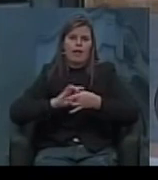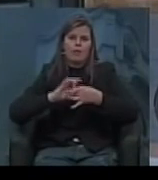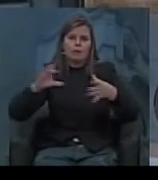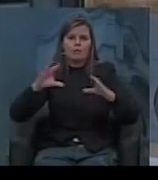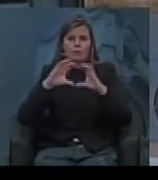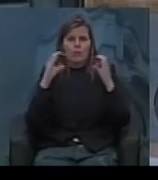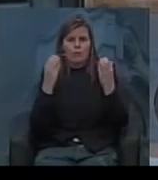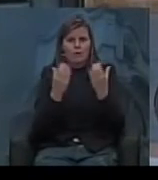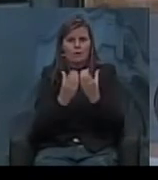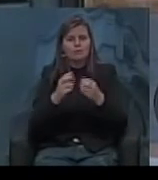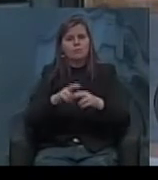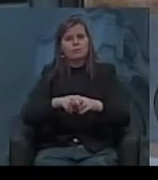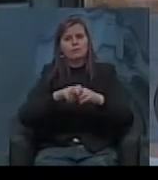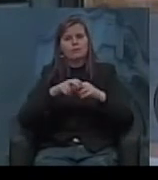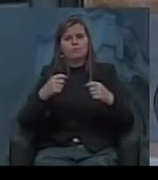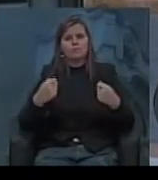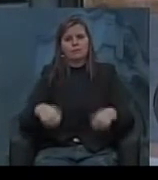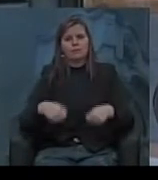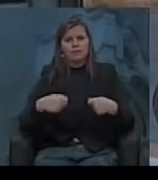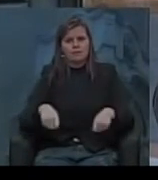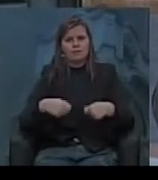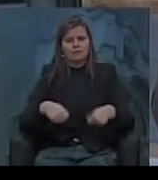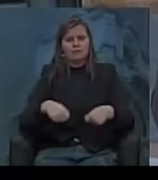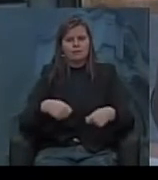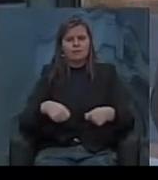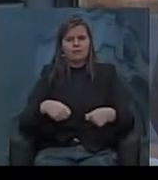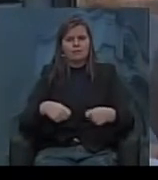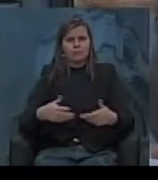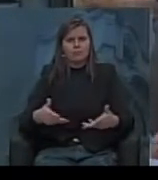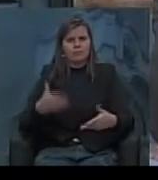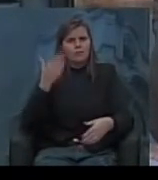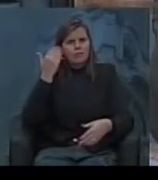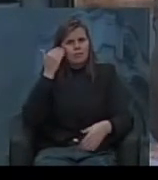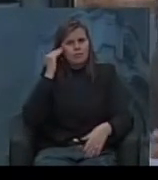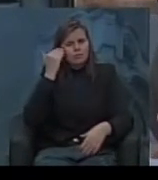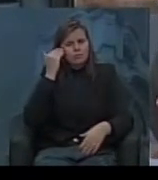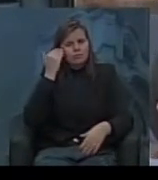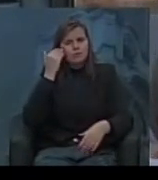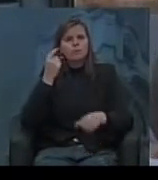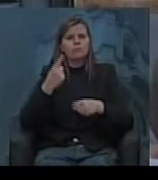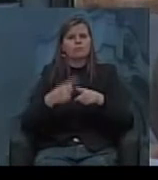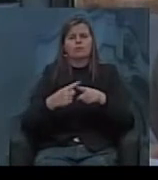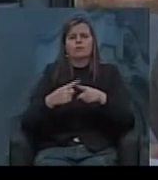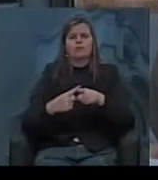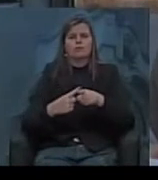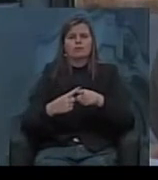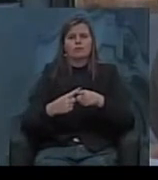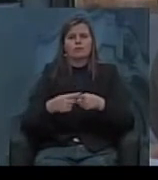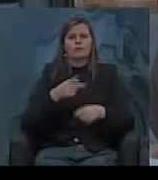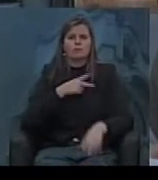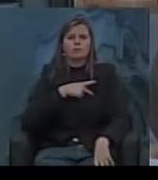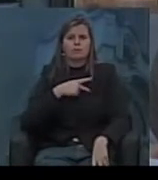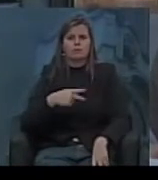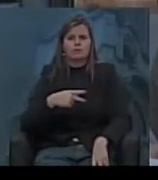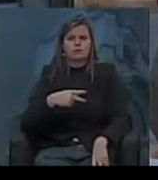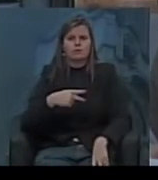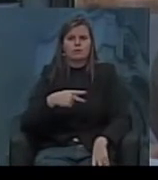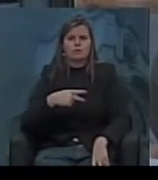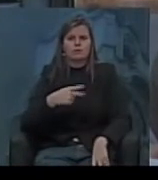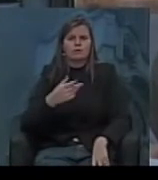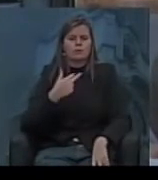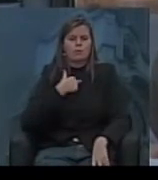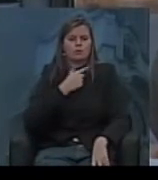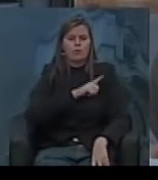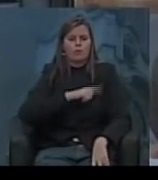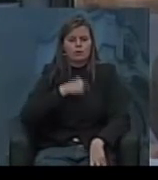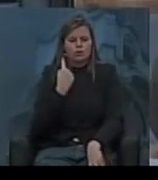vezes há necessidade de entendimento porque o presidente o executivo